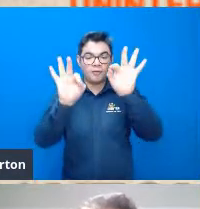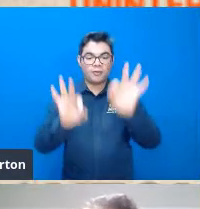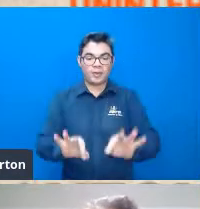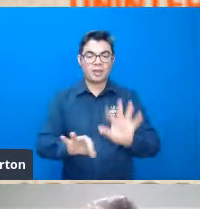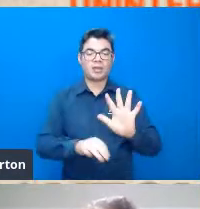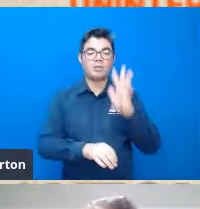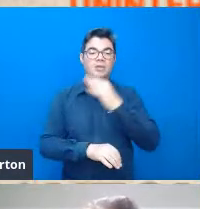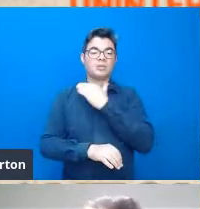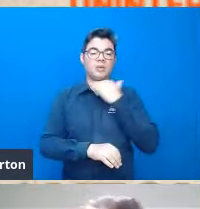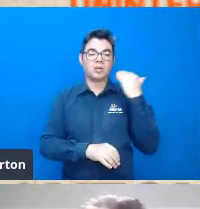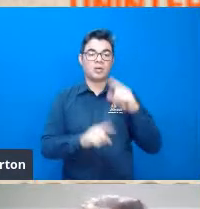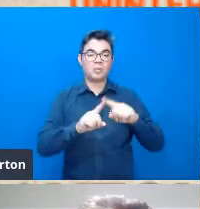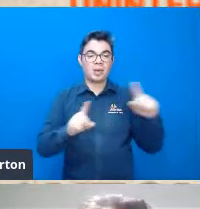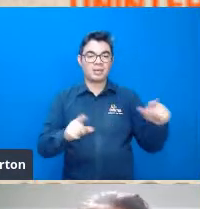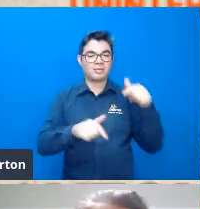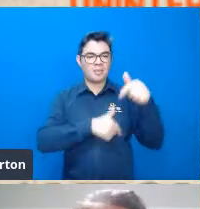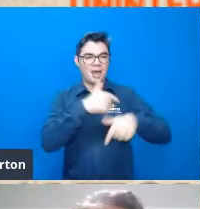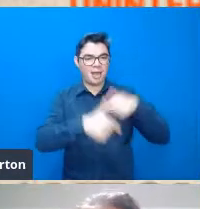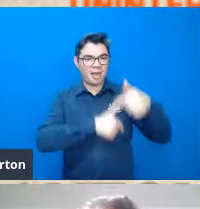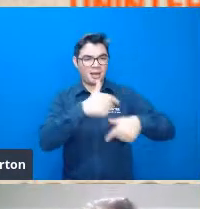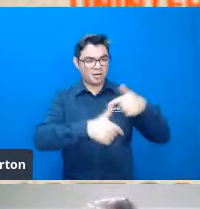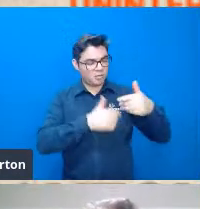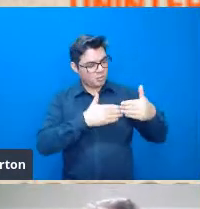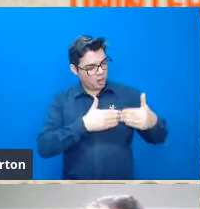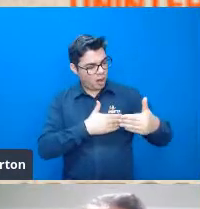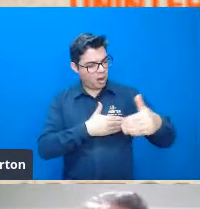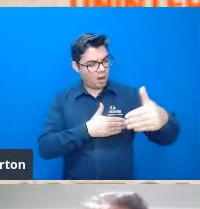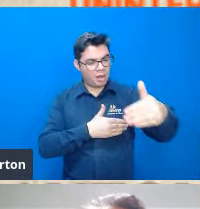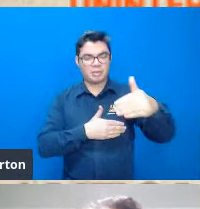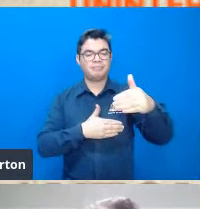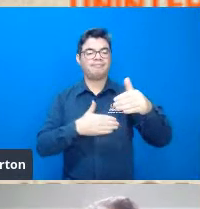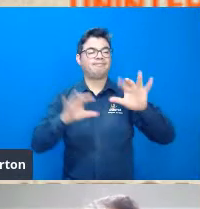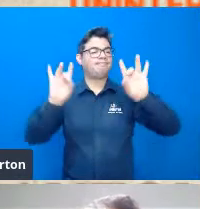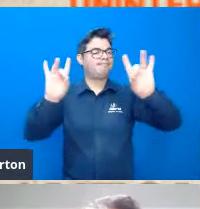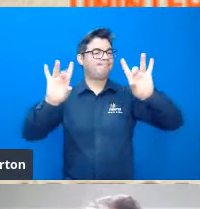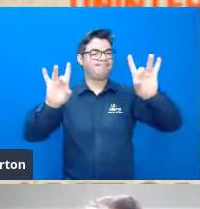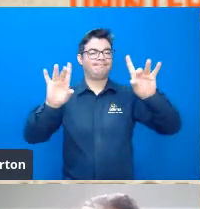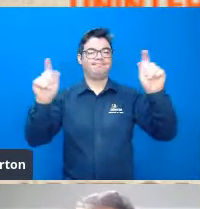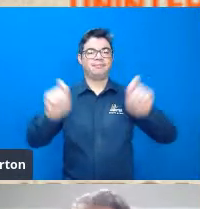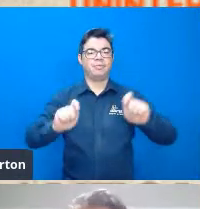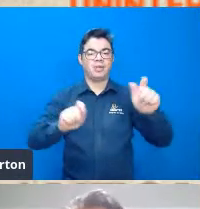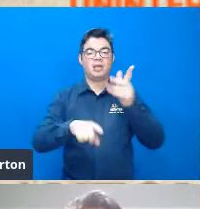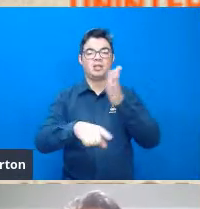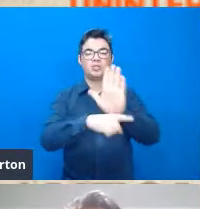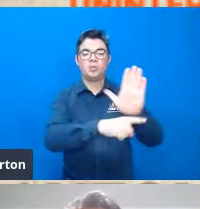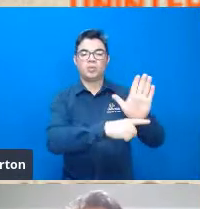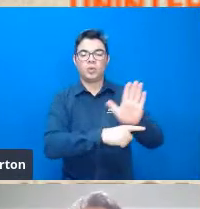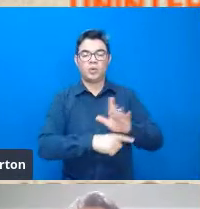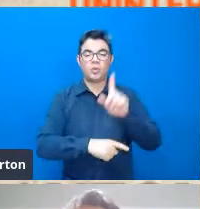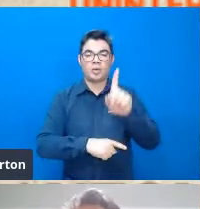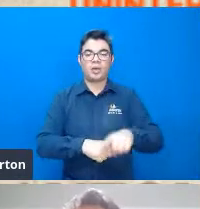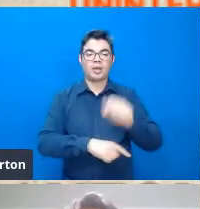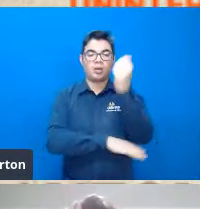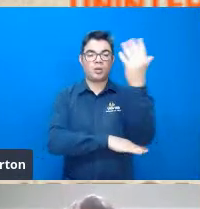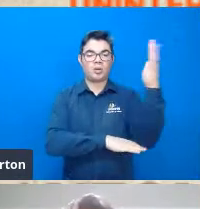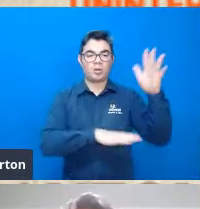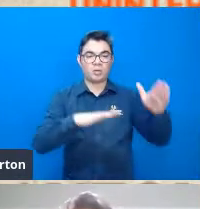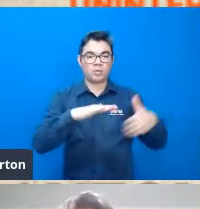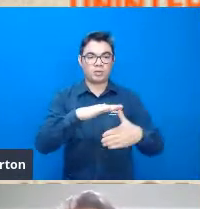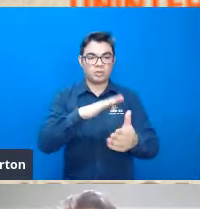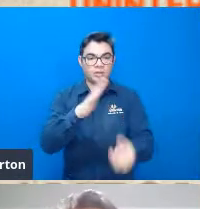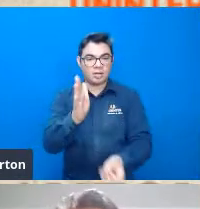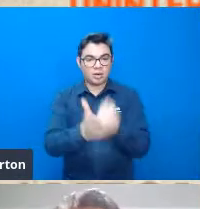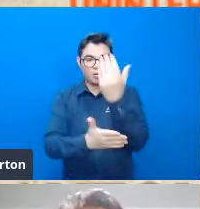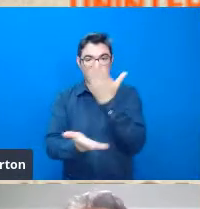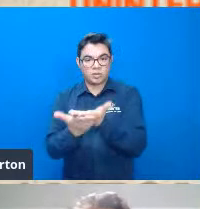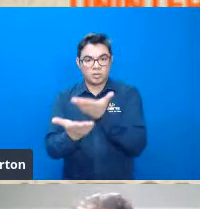mas ele teve uma carreira excepcional e trouxe ideias maravilhosas para a ecologia que realmente fundaram a ecologia como